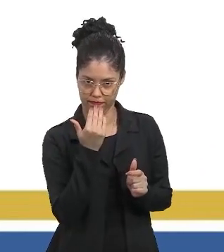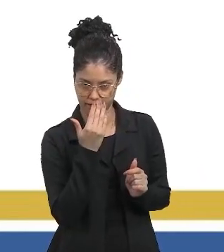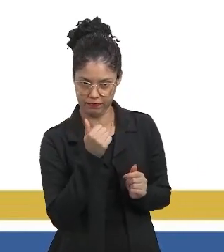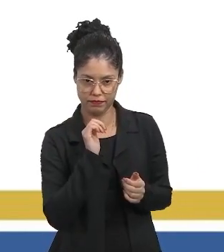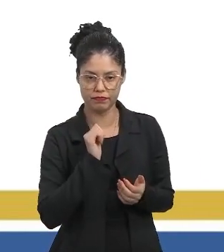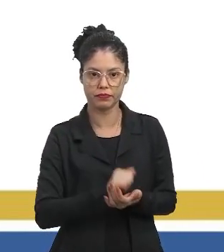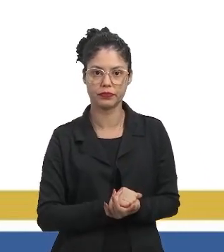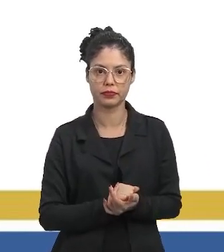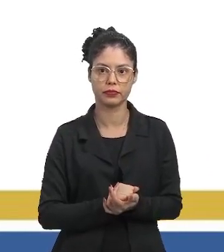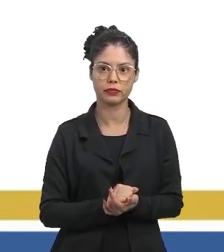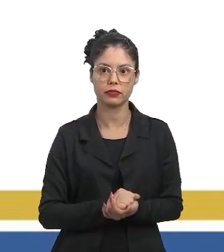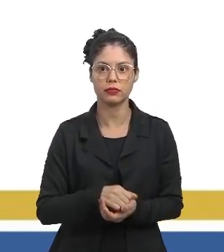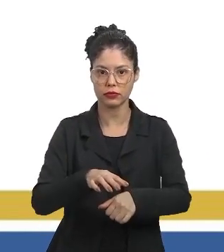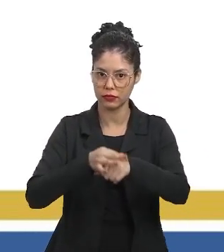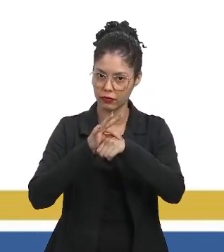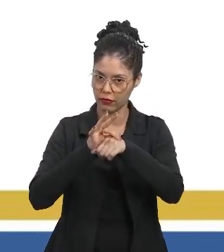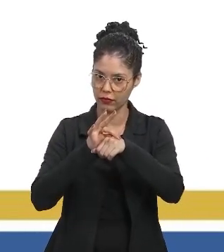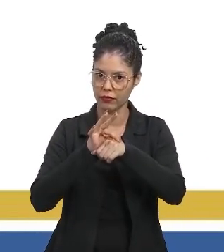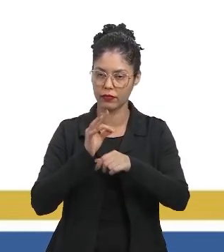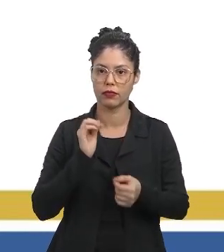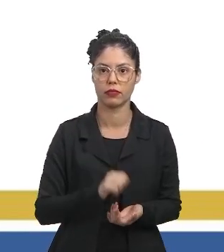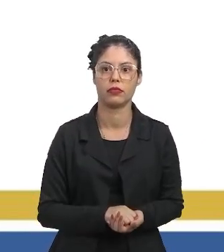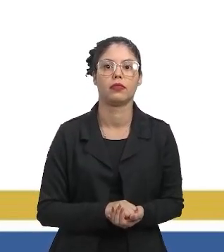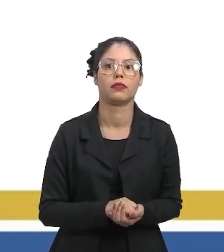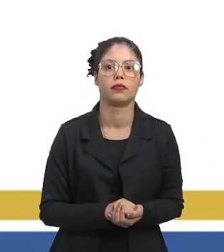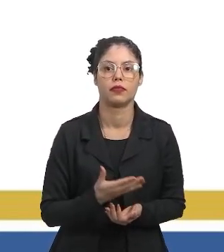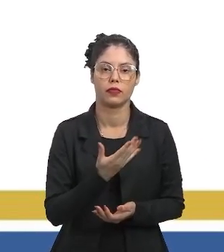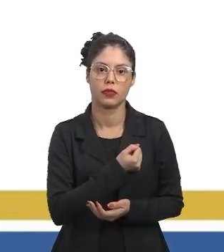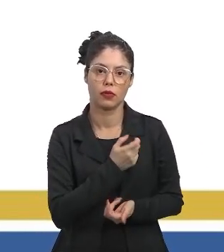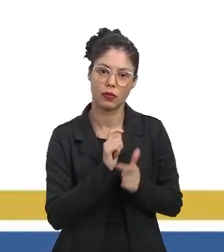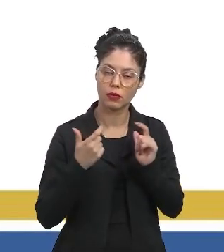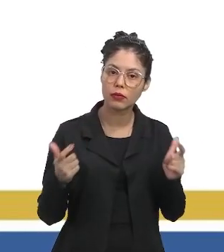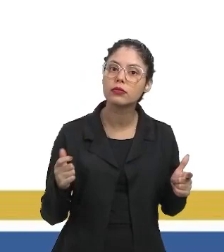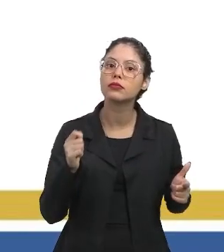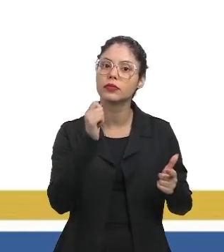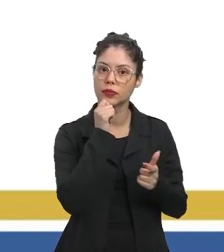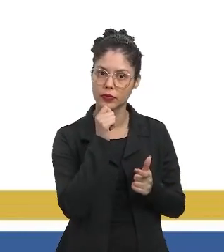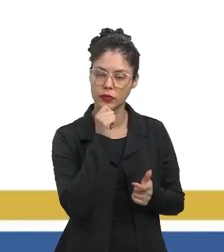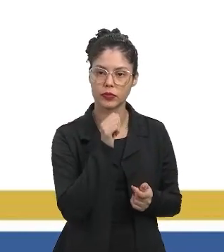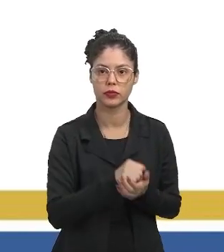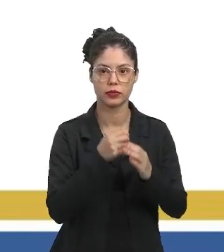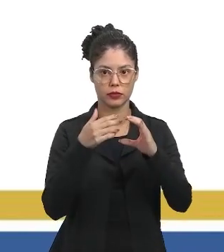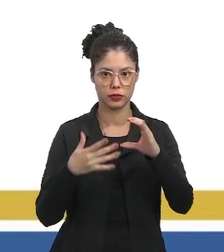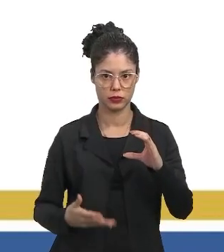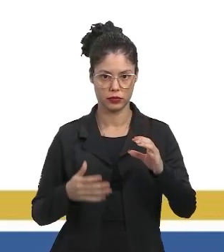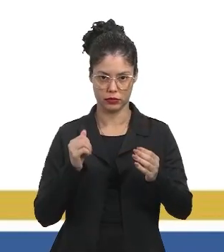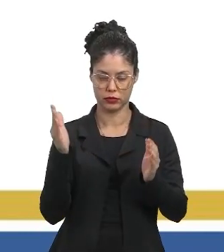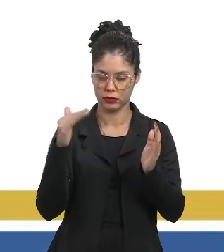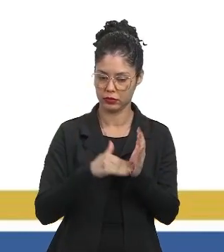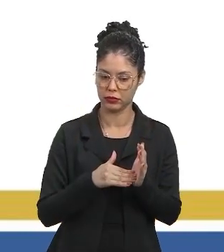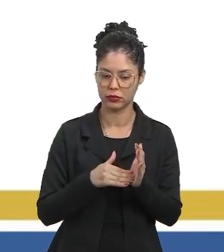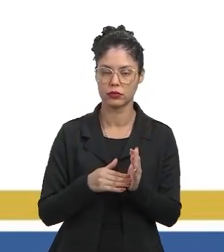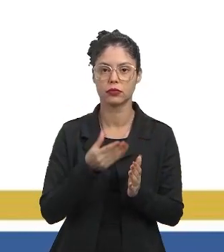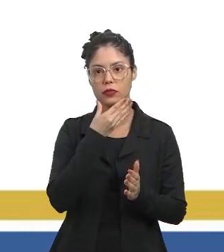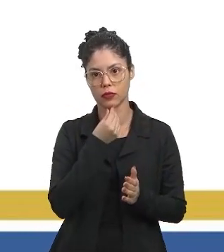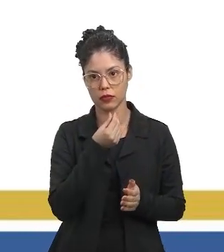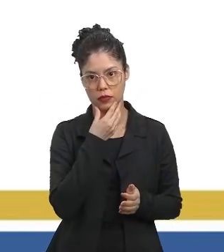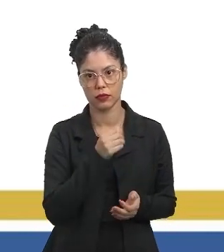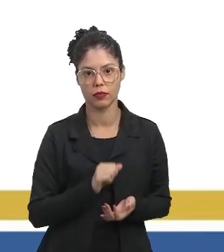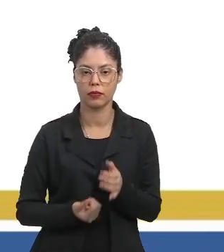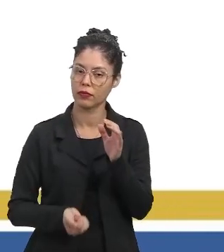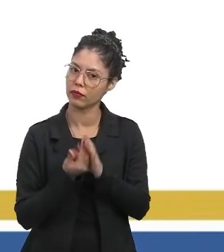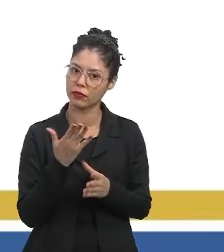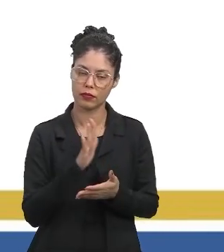aos carnívoros, lógico. Atingindo um número cada vez maior de espécies até chegar a homem. Sem